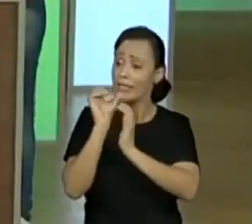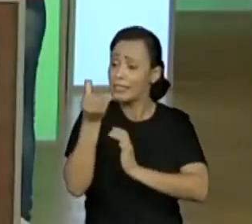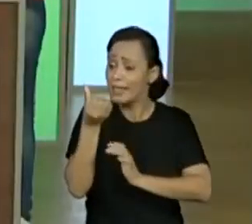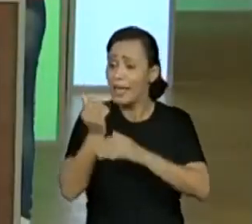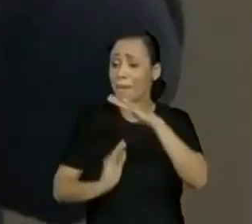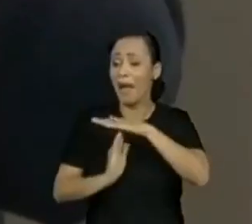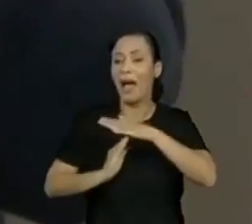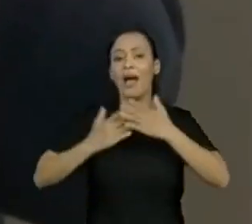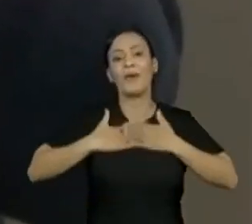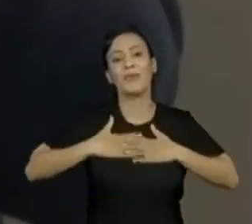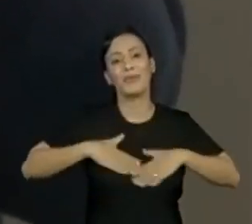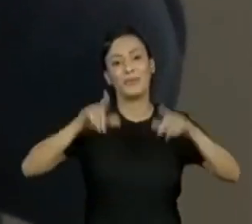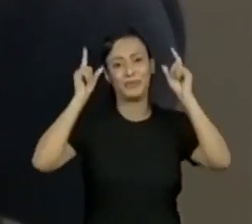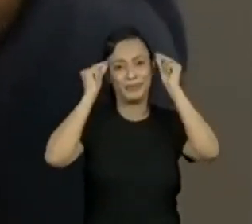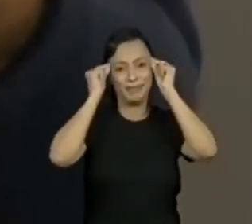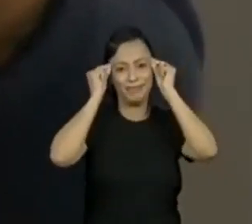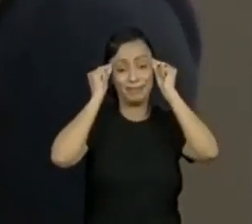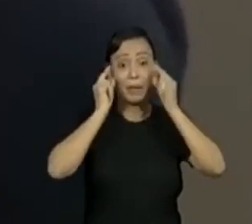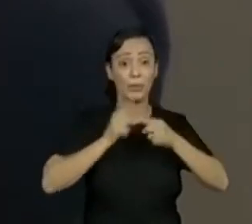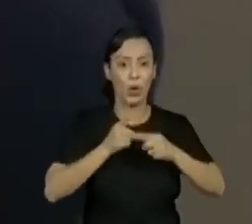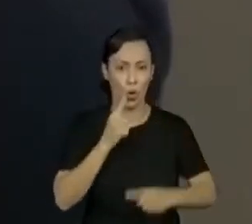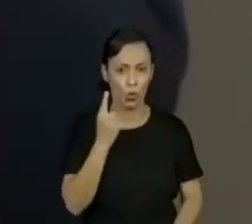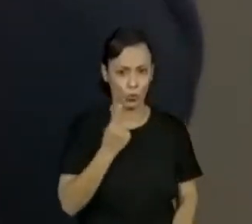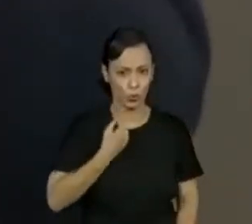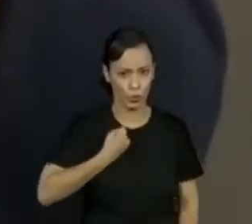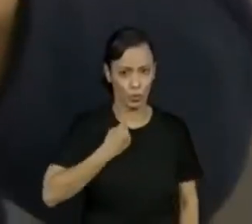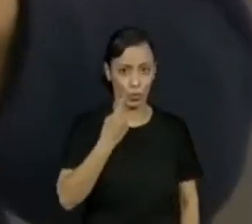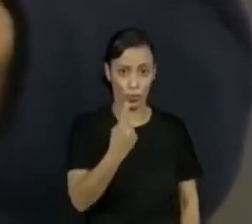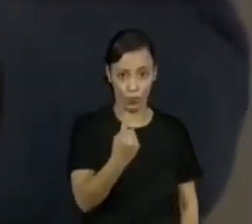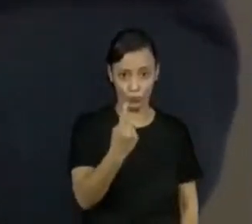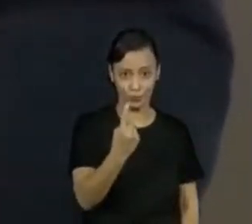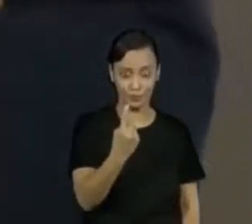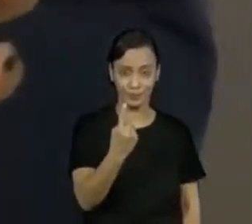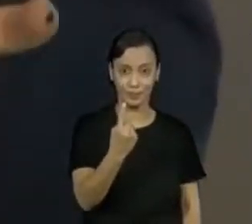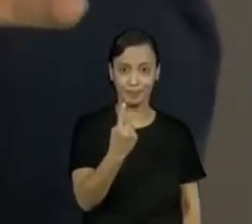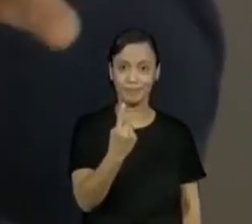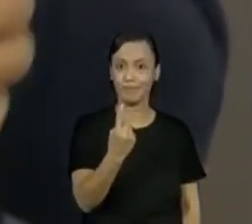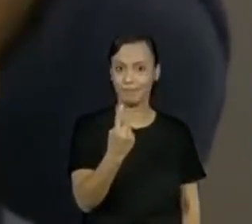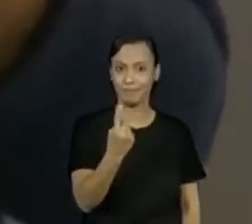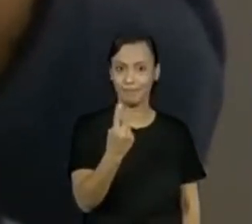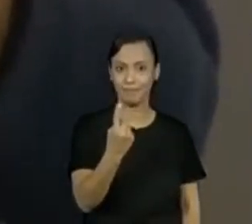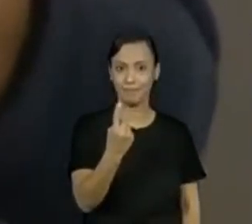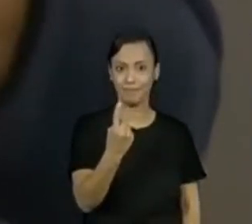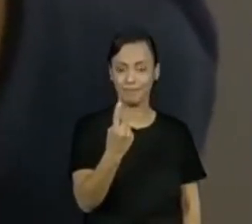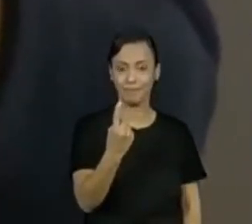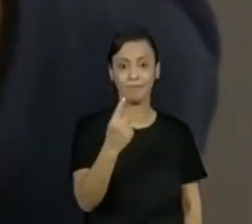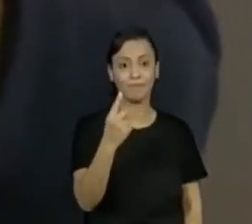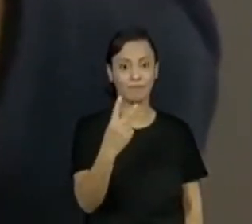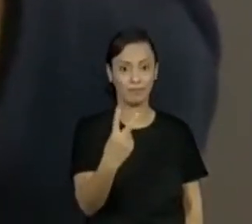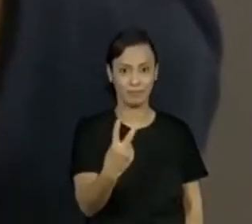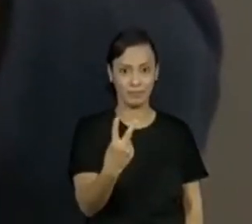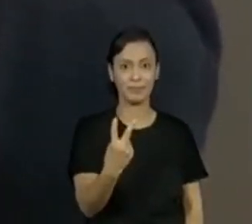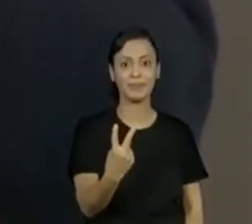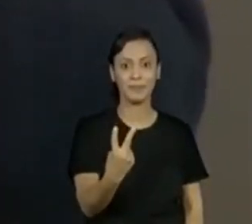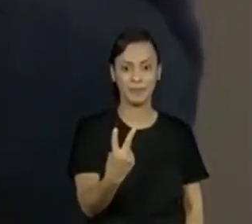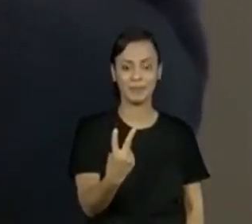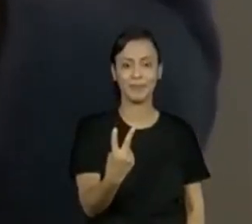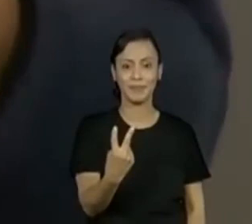lembrando aqui que o dado, a gente vai ter, ó, um. Aí vem o dois.